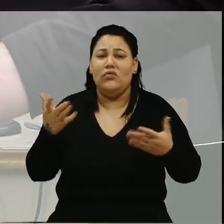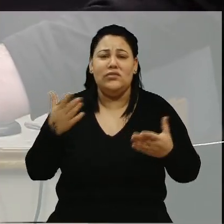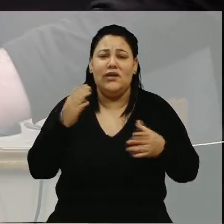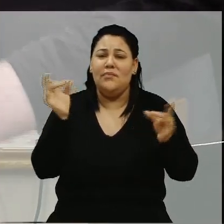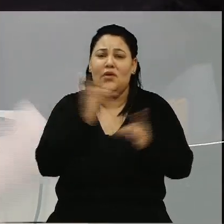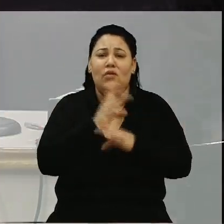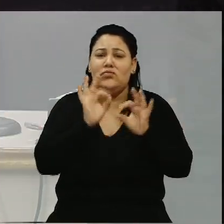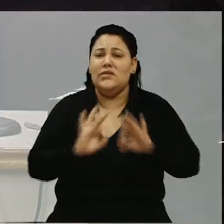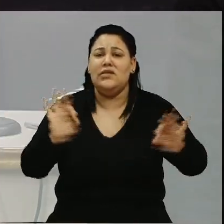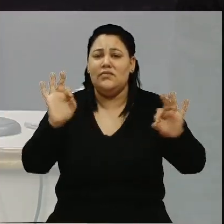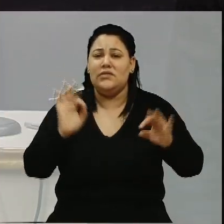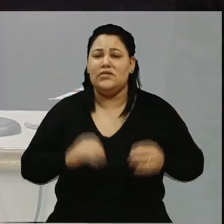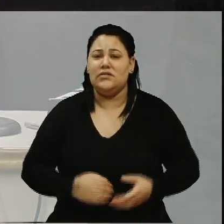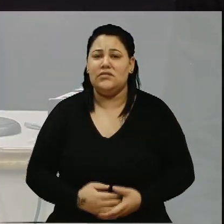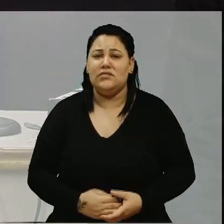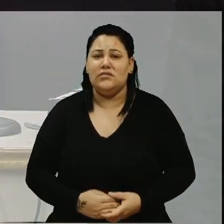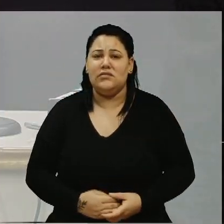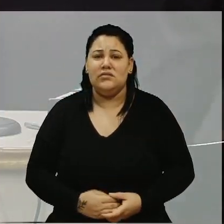É simples.